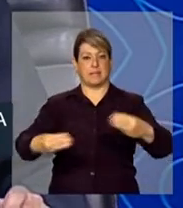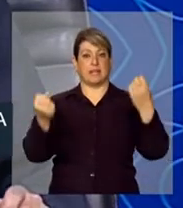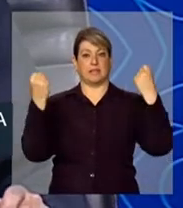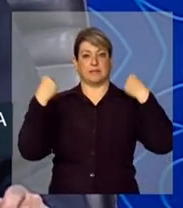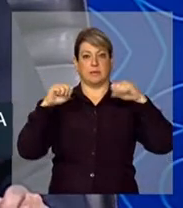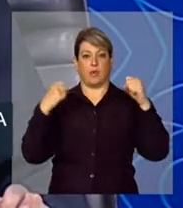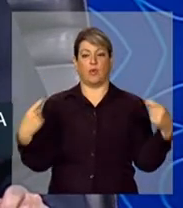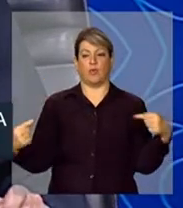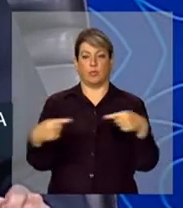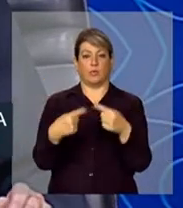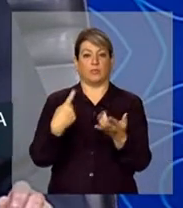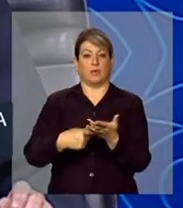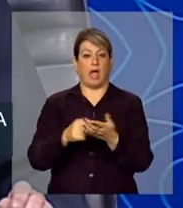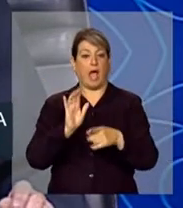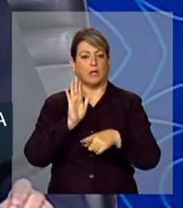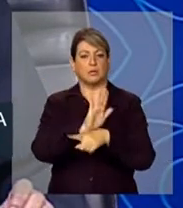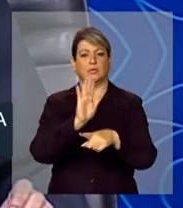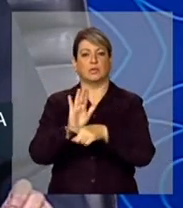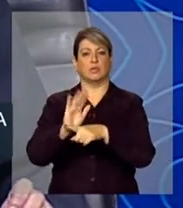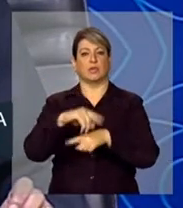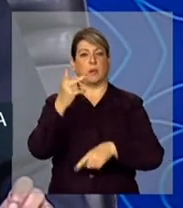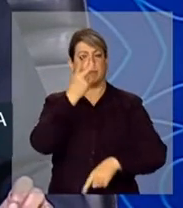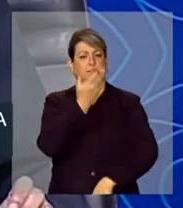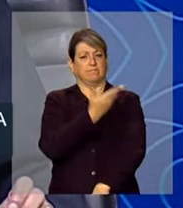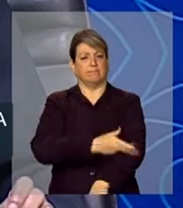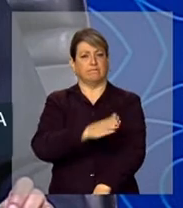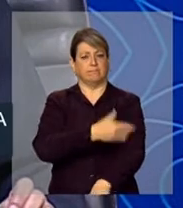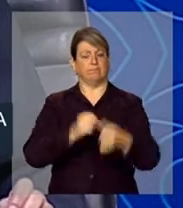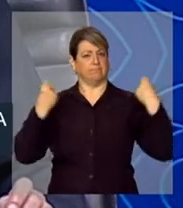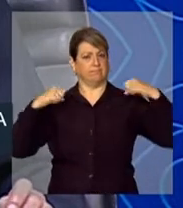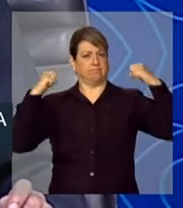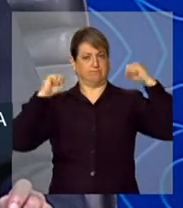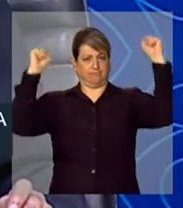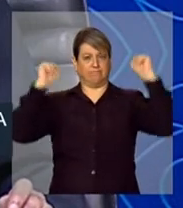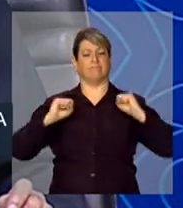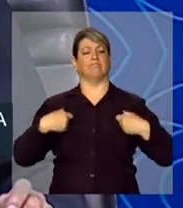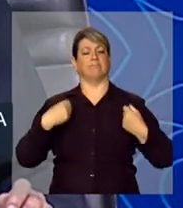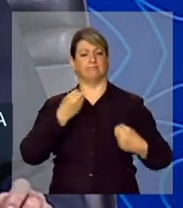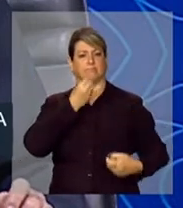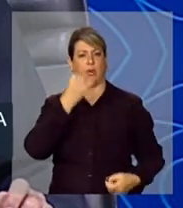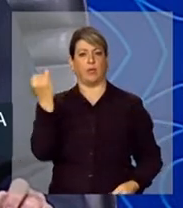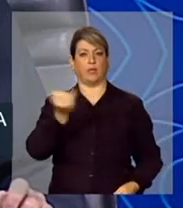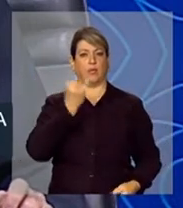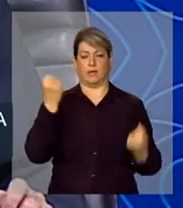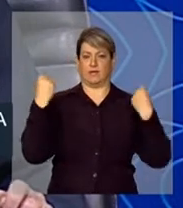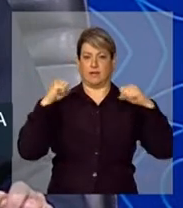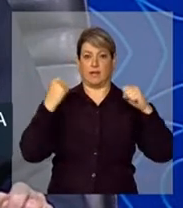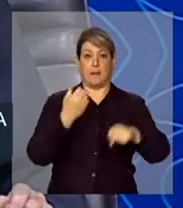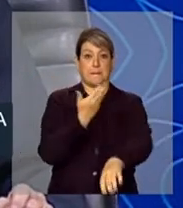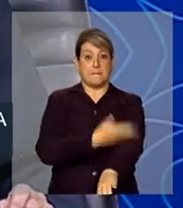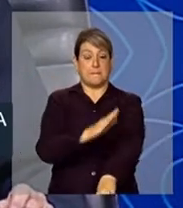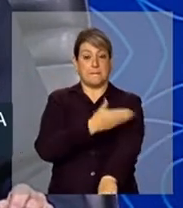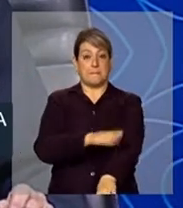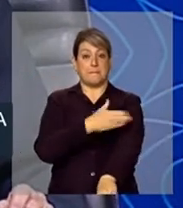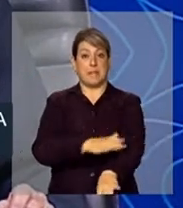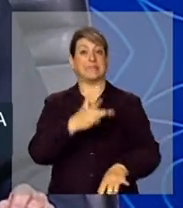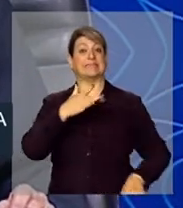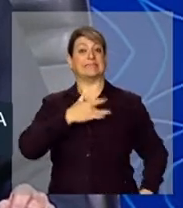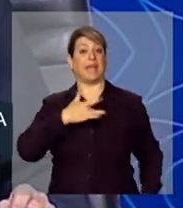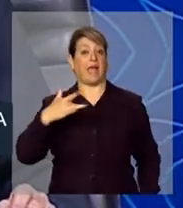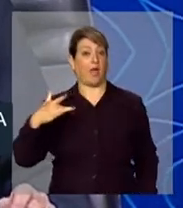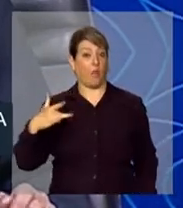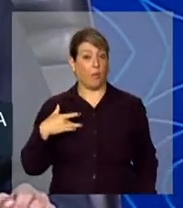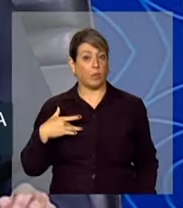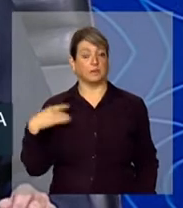para estimular a prática da atividade física e do esporte, como práticas de saúde